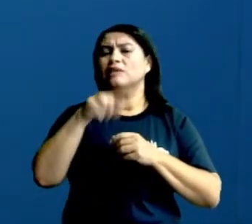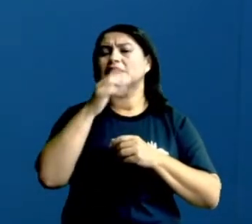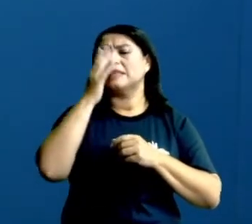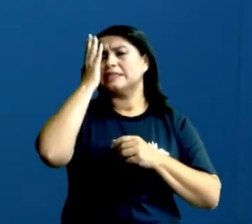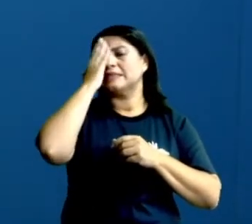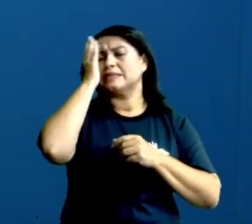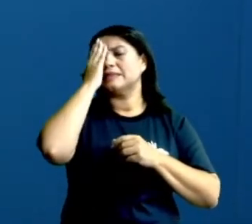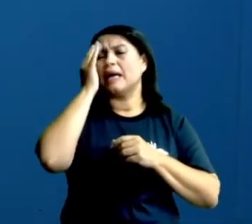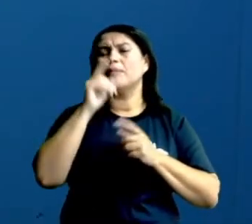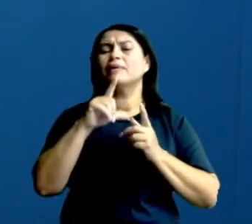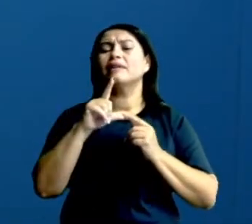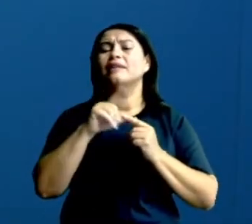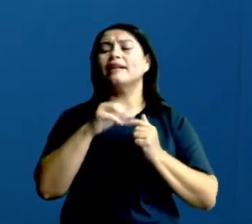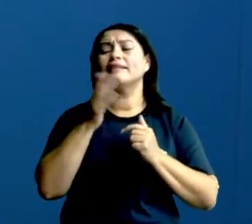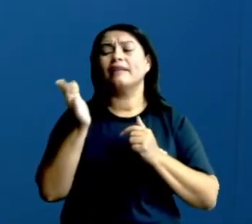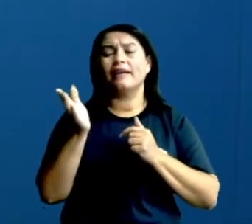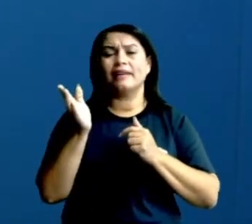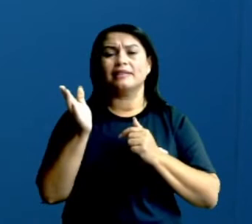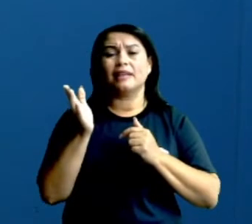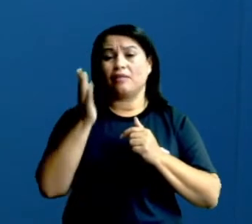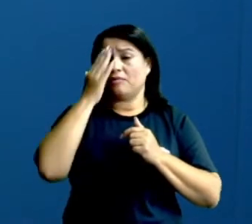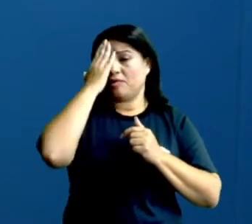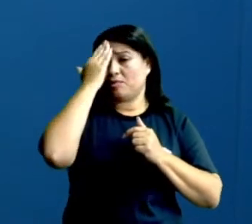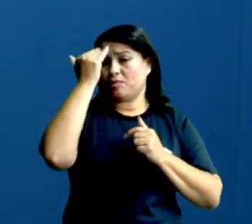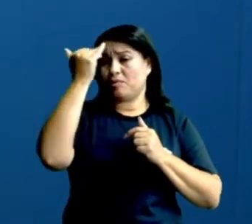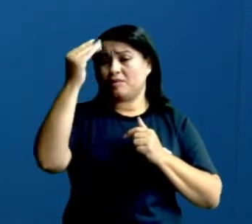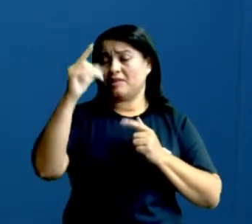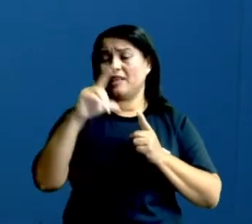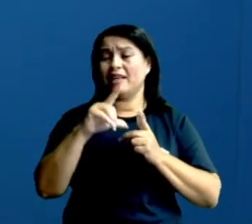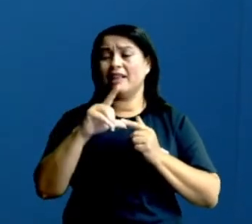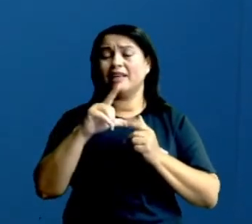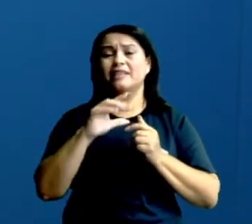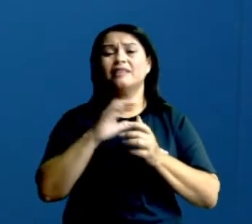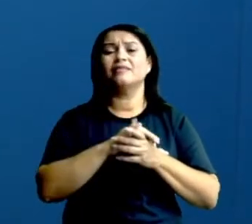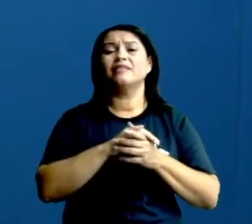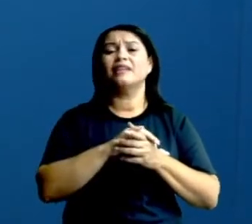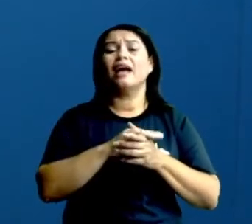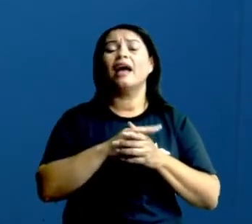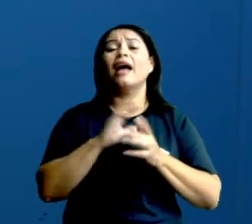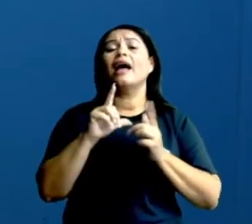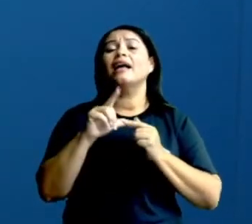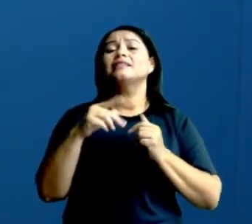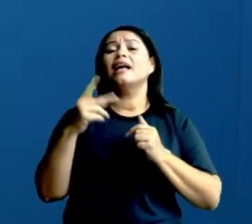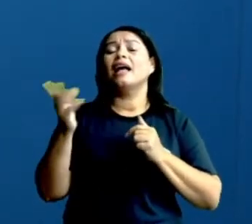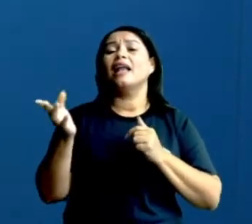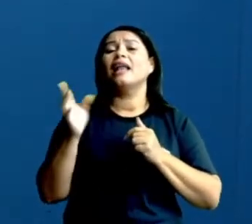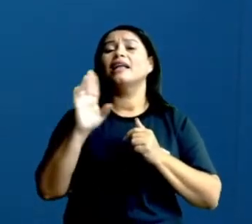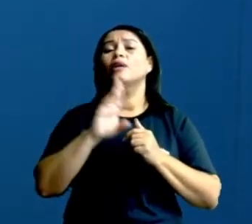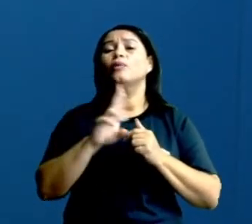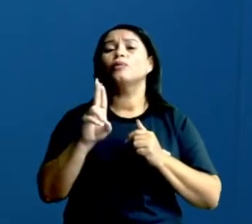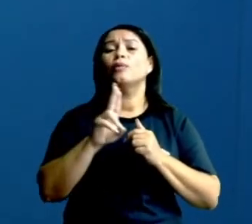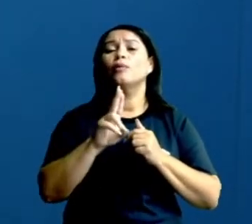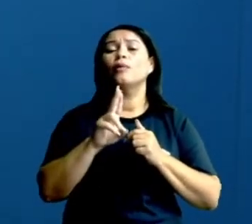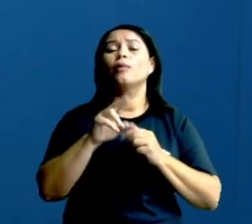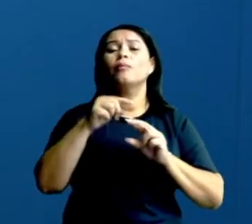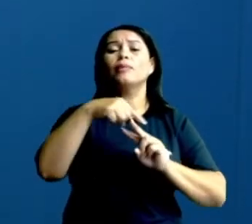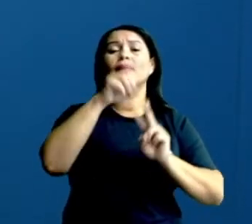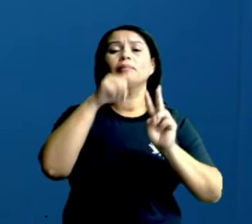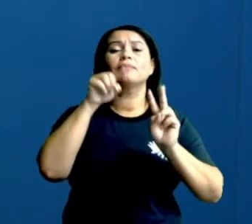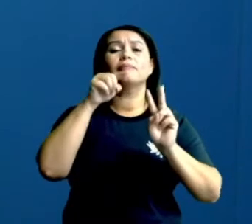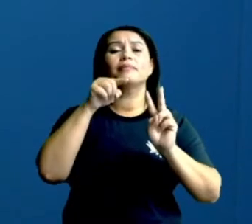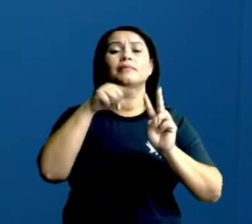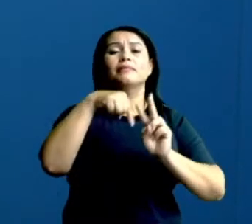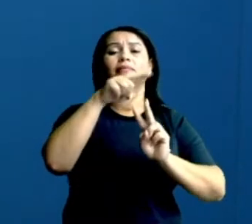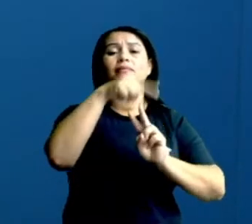aí de casa sabe que letra é essa? Essa famosa letra? Essa letra, minha gente, o nome dela é pi,